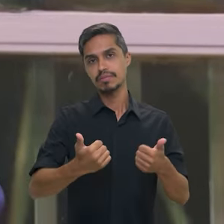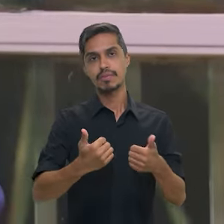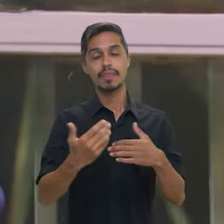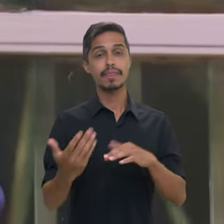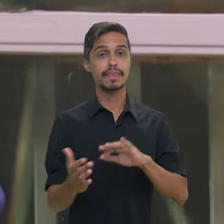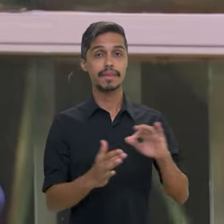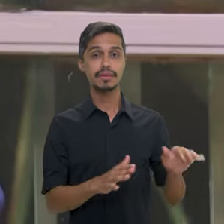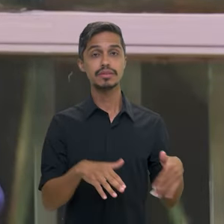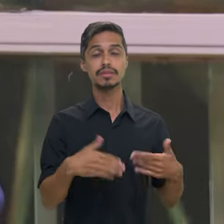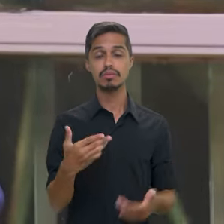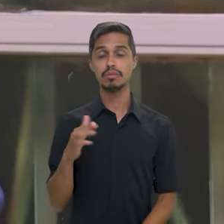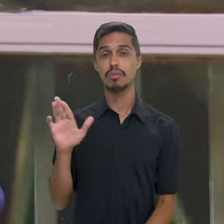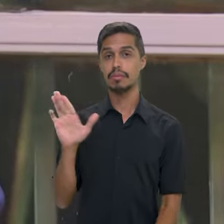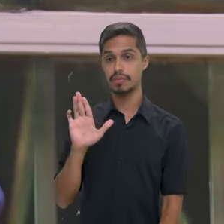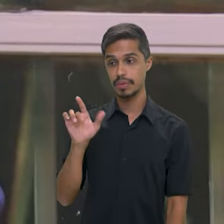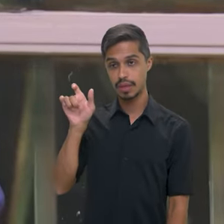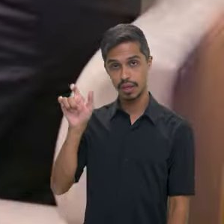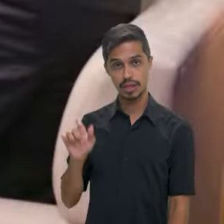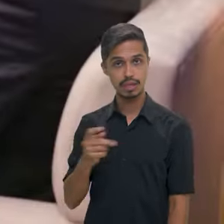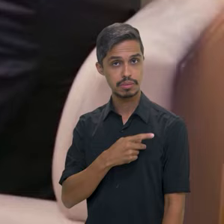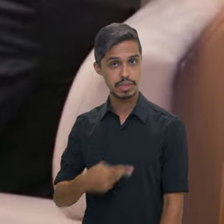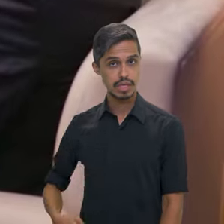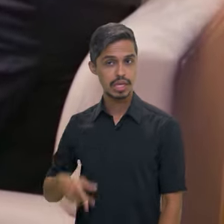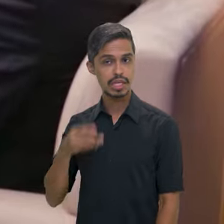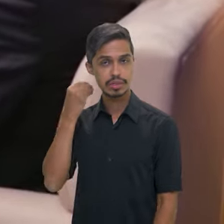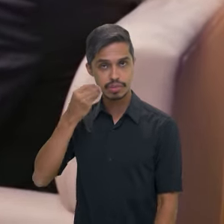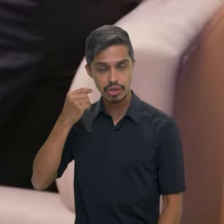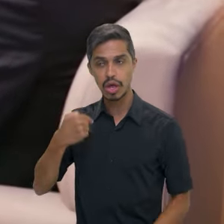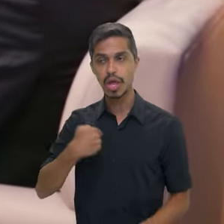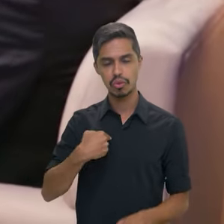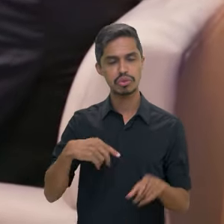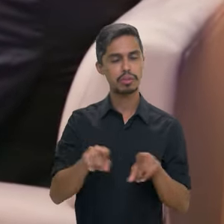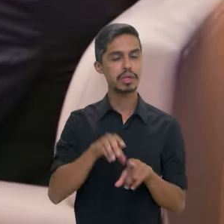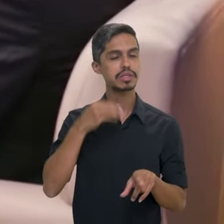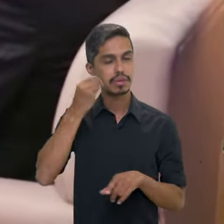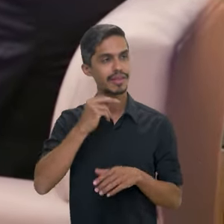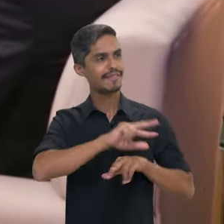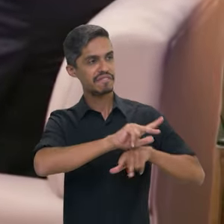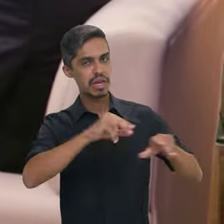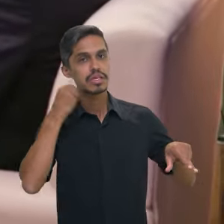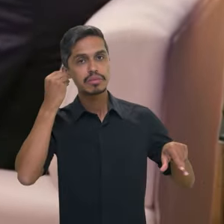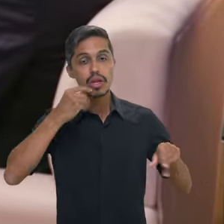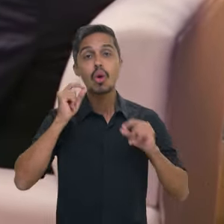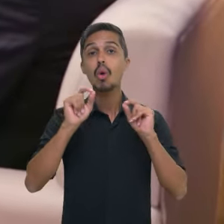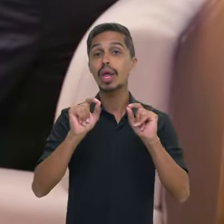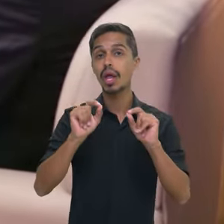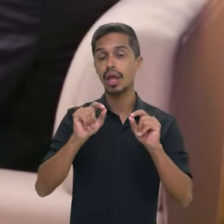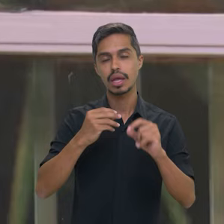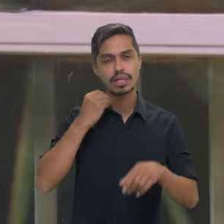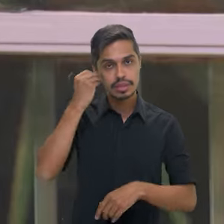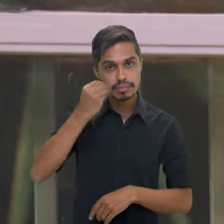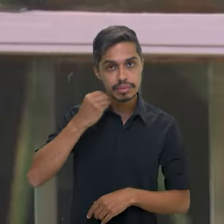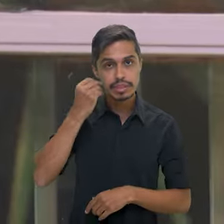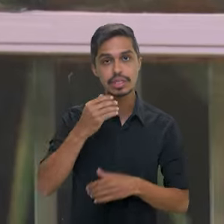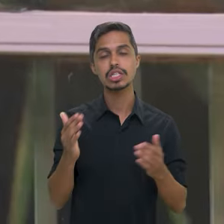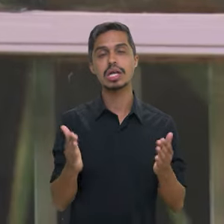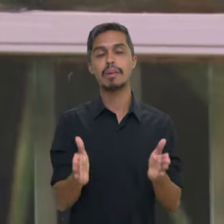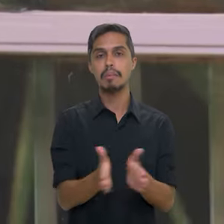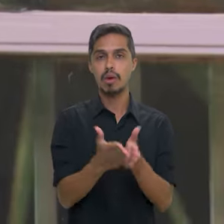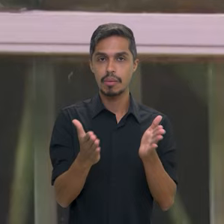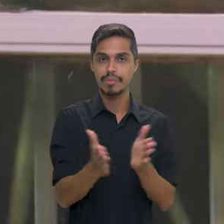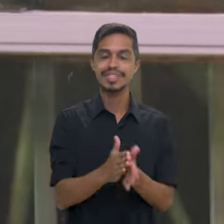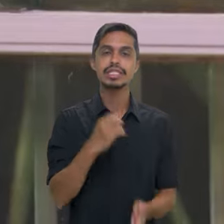o presidente Lula, ele viveu, eu também vivi, muitos viveram no Brasil, a experiência